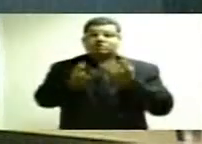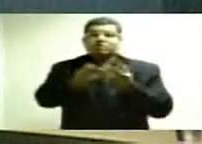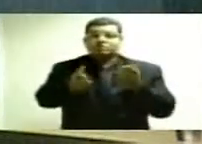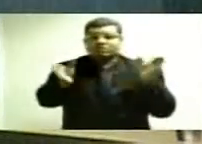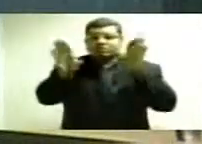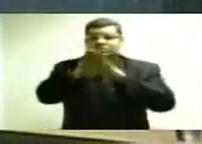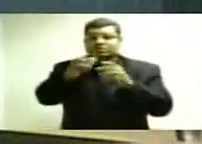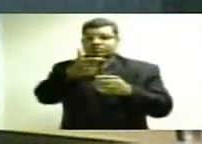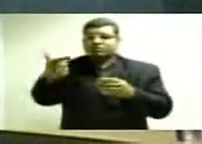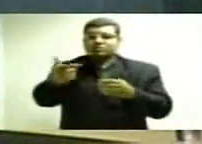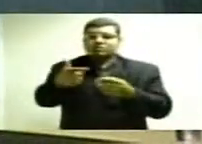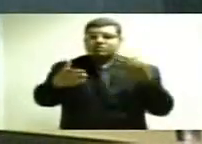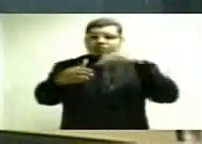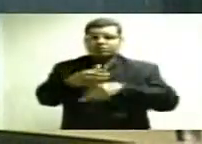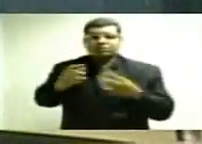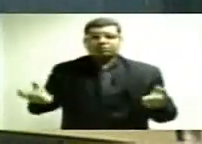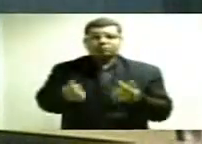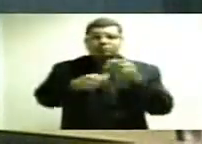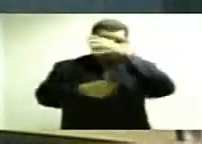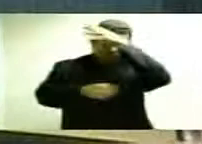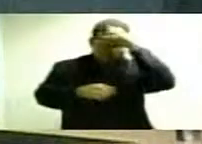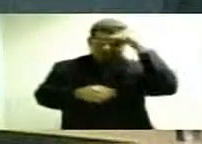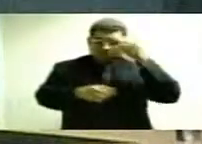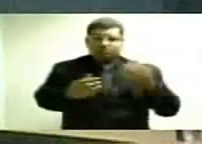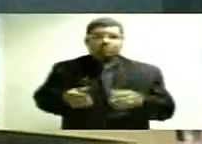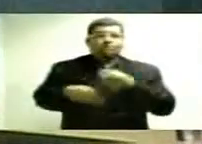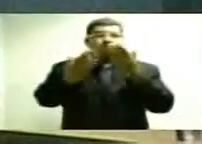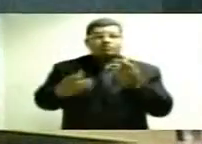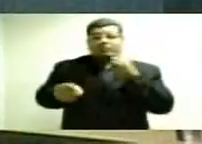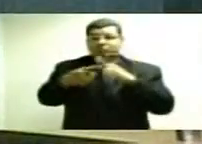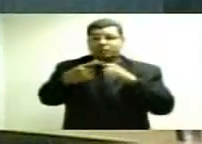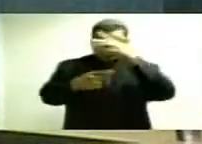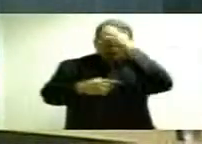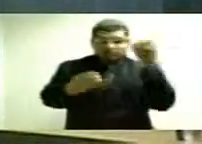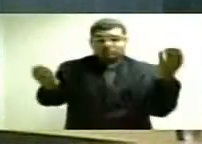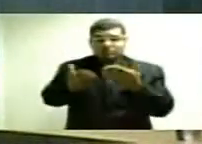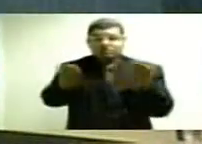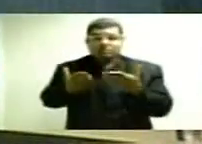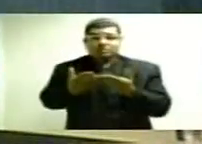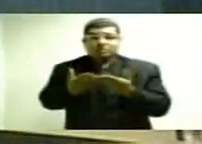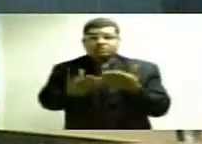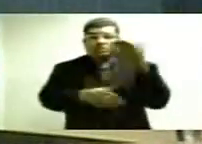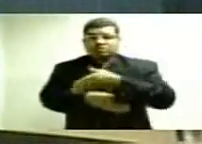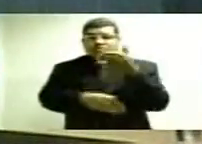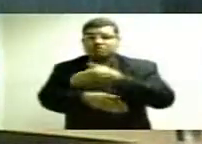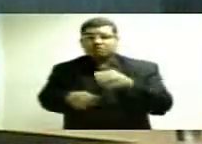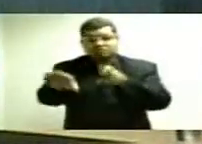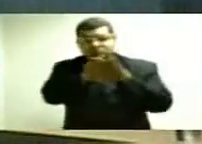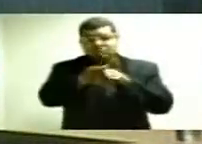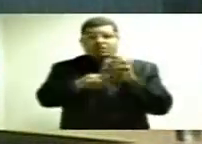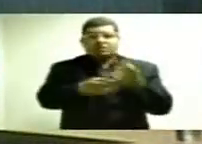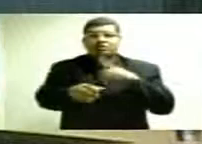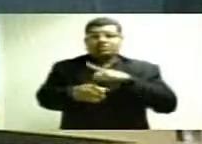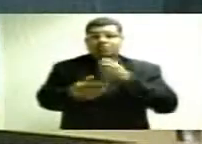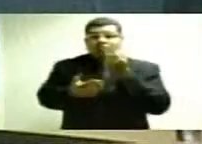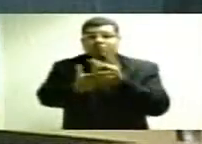cobrir o déficit do fundo financeiro do Amazonas Prev, porque o Amazonas Prev arrecada menos do